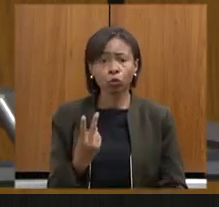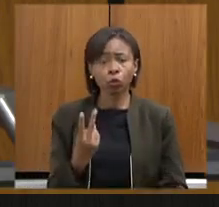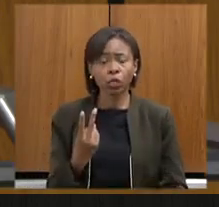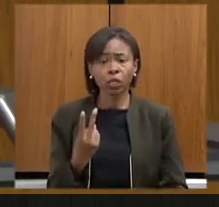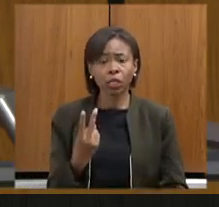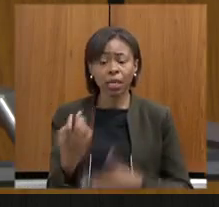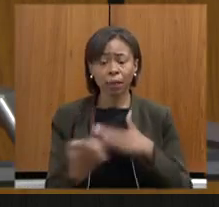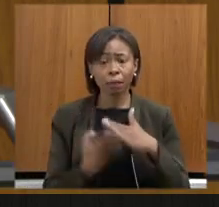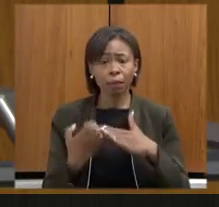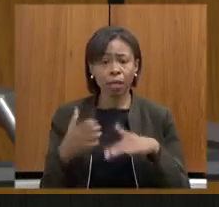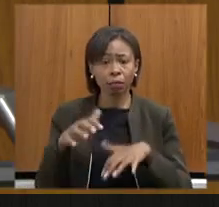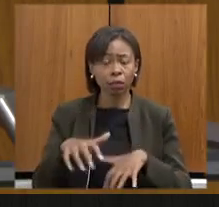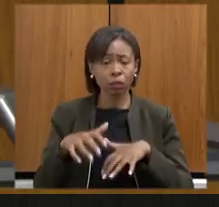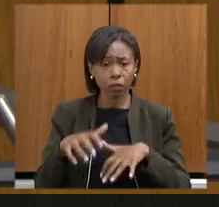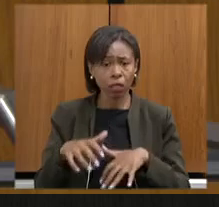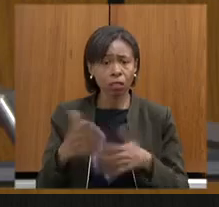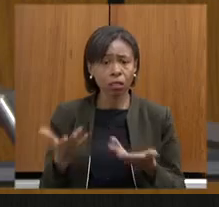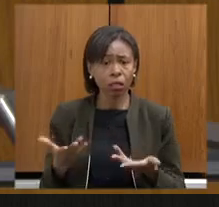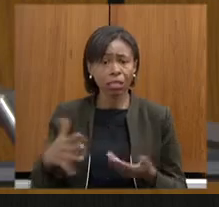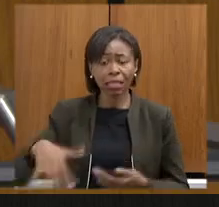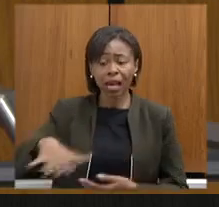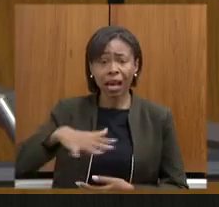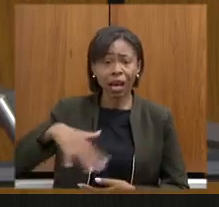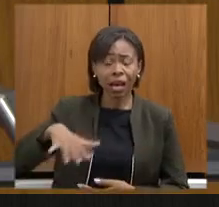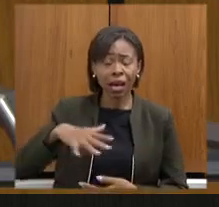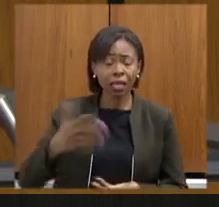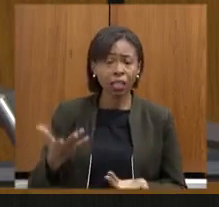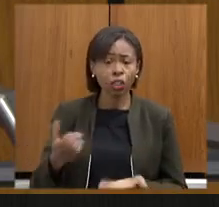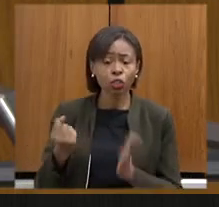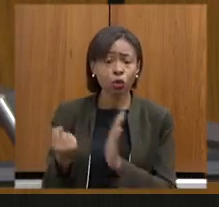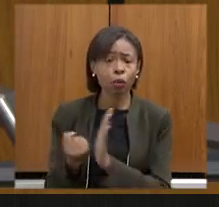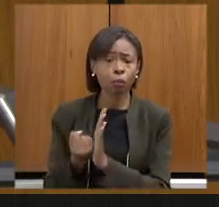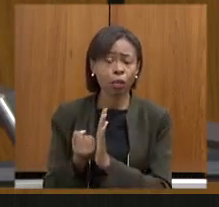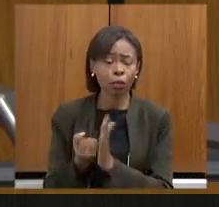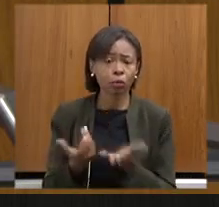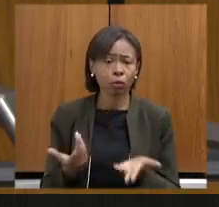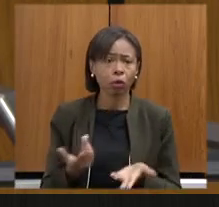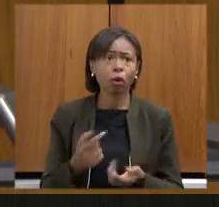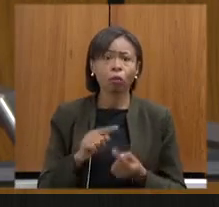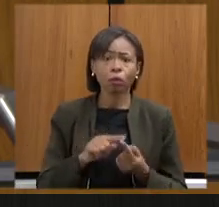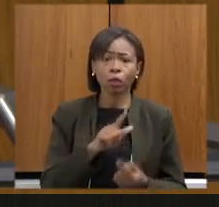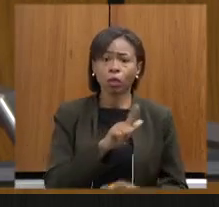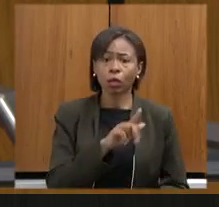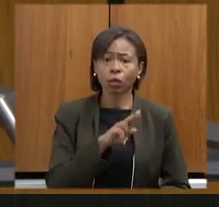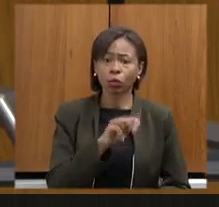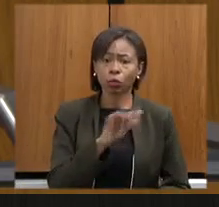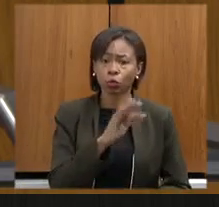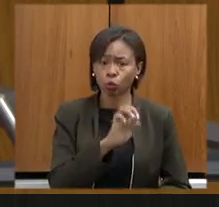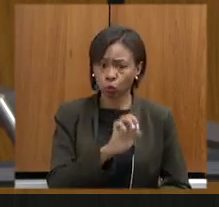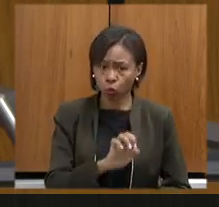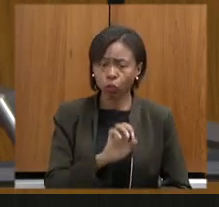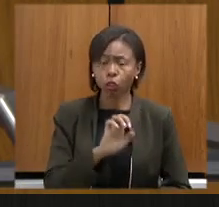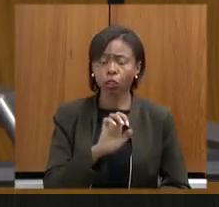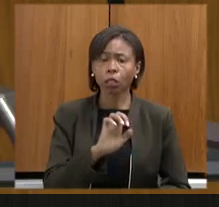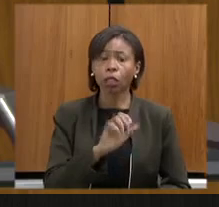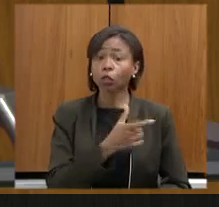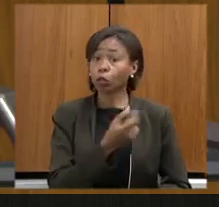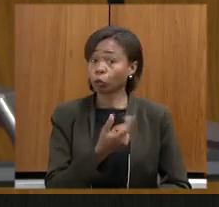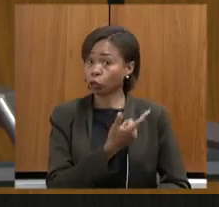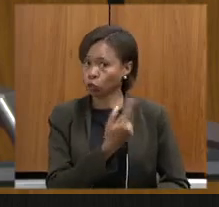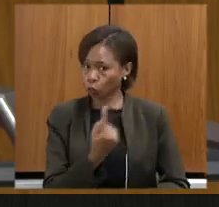da Serra do Curral primeiro foi a GUT em 2021 com o TAC a TAMISA com uma votação